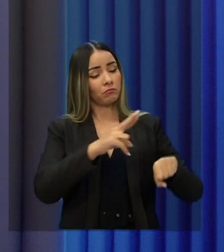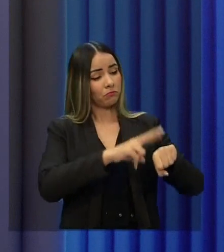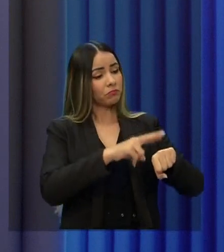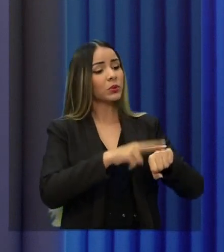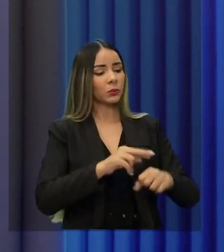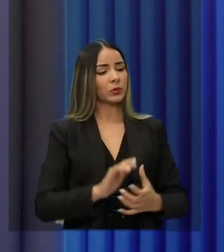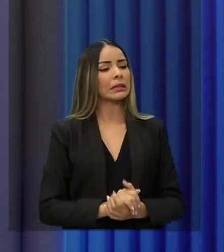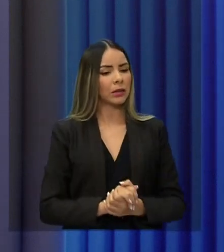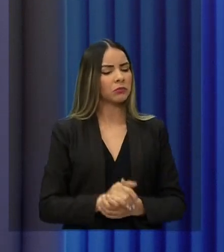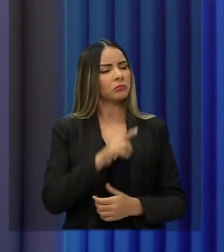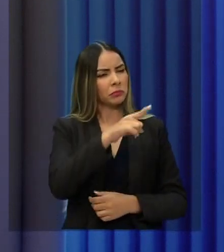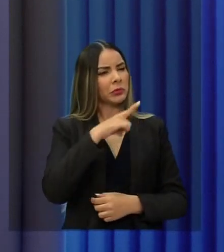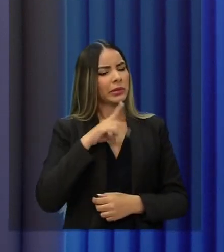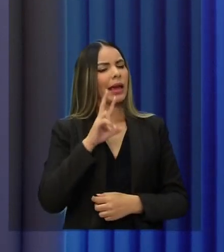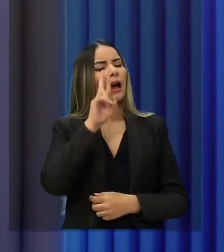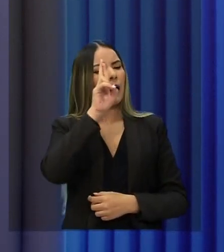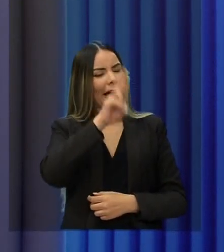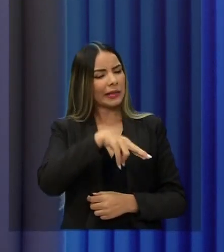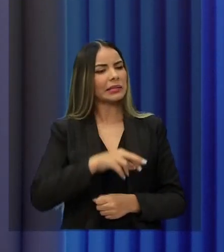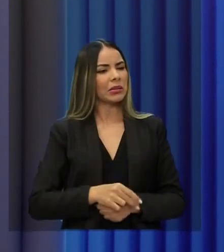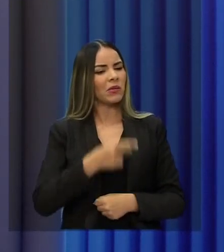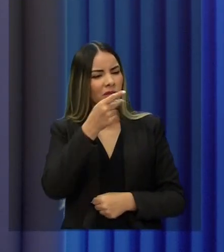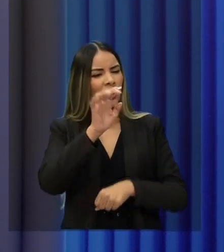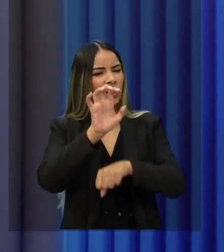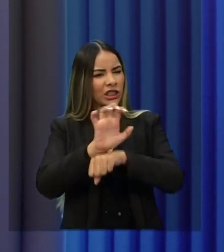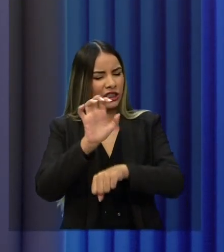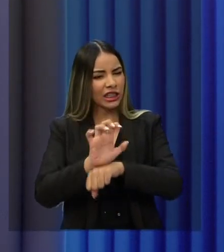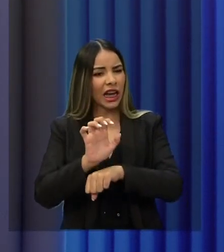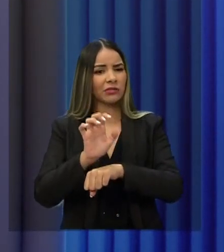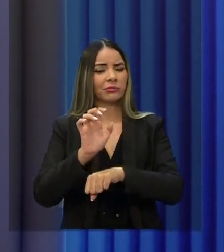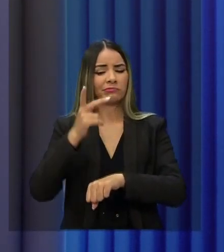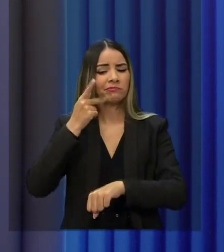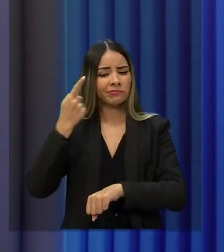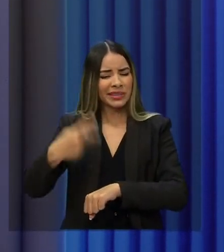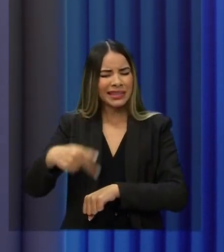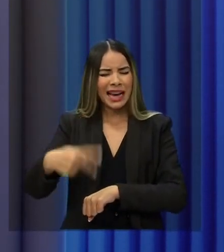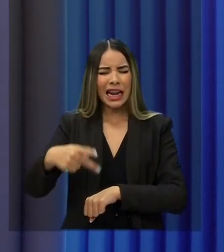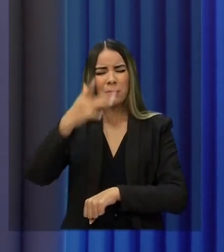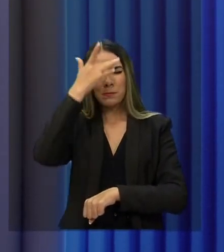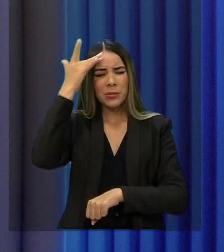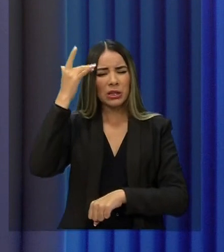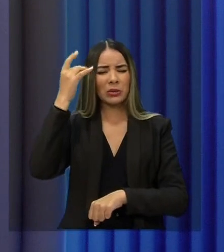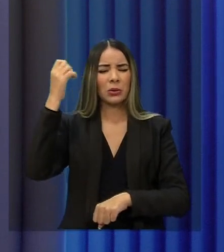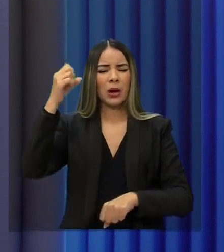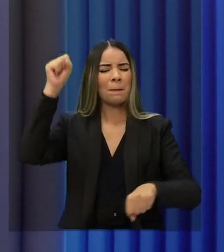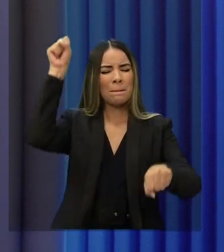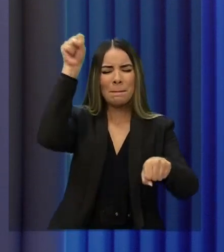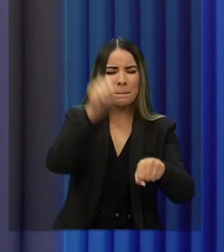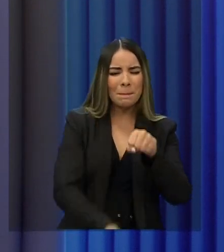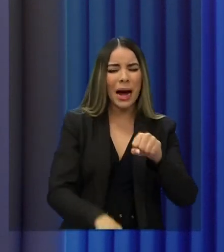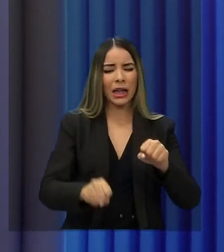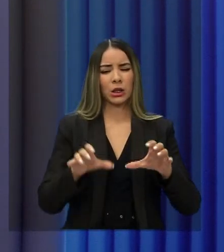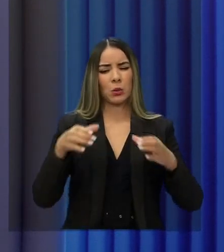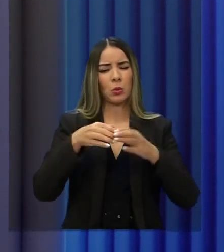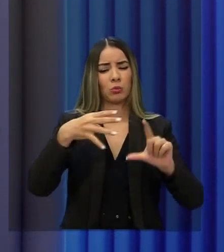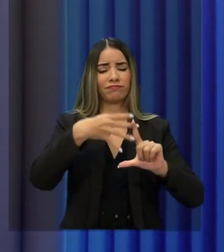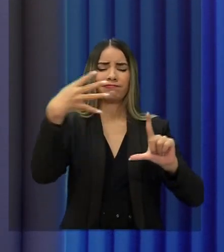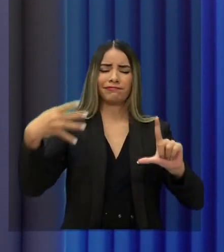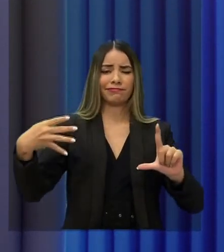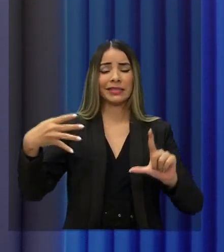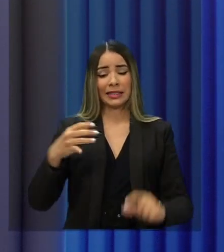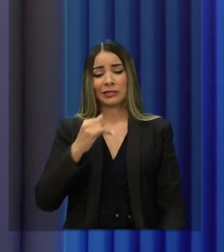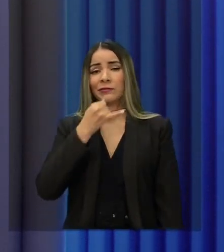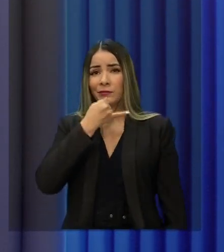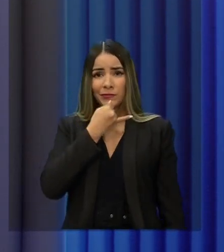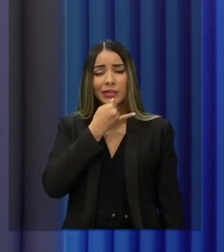tem completa razão ao registrar que o estado do Ceará é um dos estados que mais se mata público LGBTQIA+. Infelizmente,